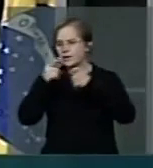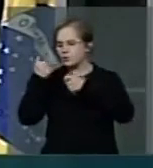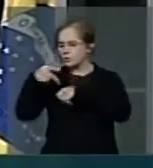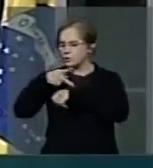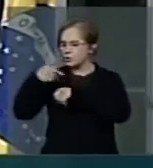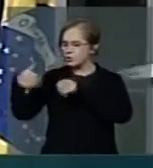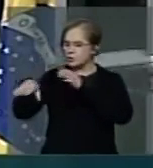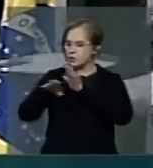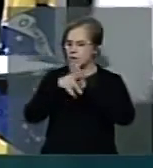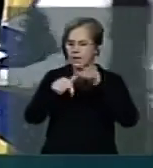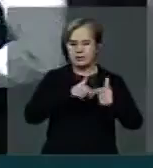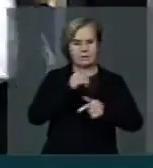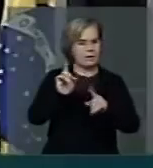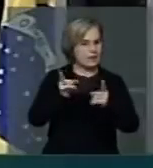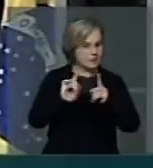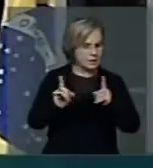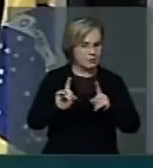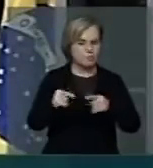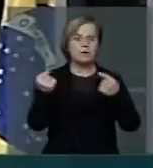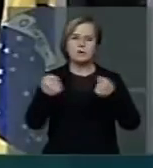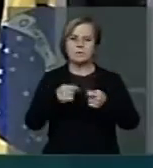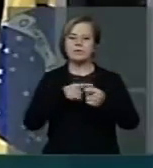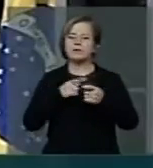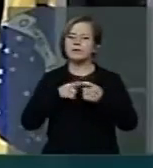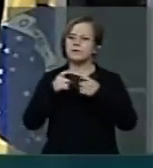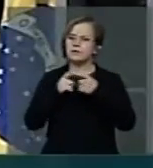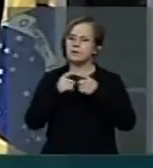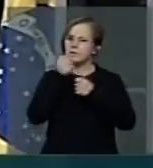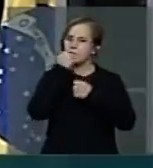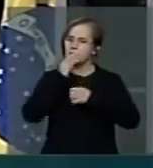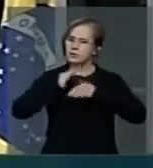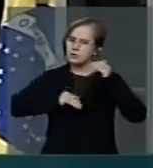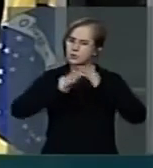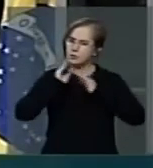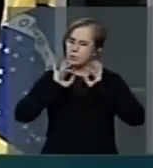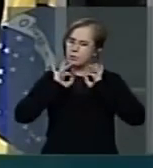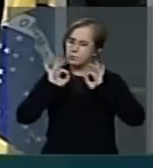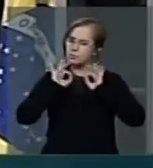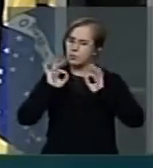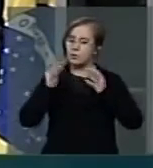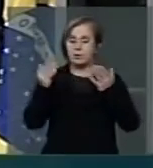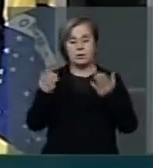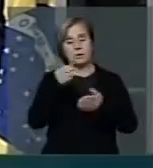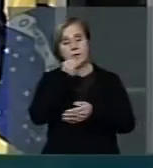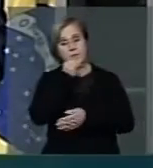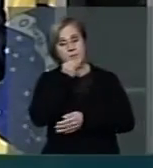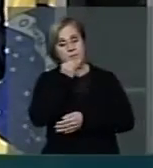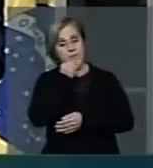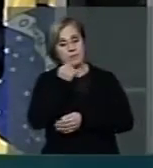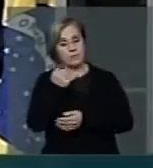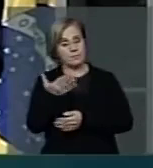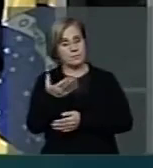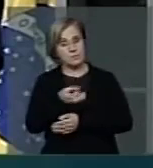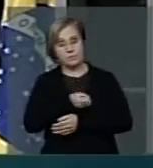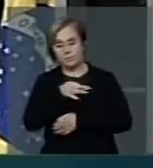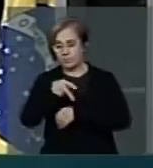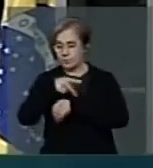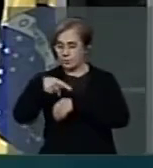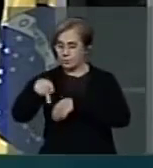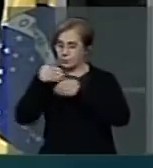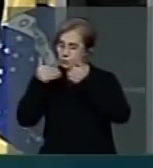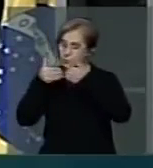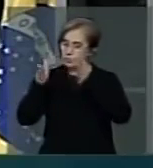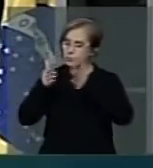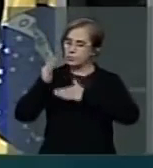preparados para o trabalho. A Inglaterra e os Estados Unidos, por exemplo, abrem suas portas para esses profissionais, mas